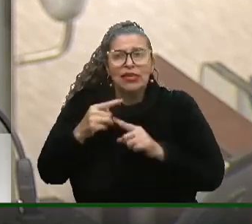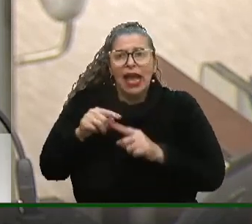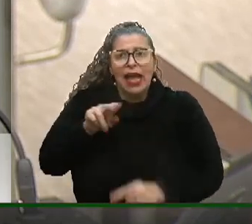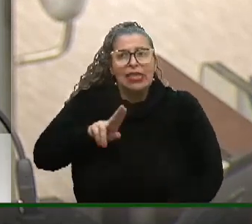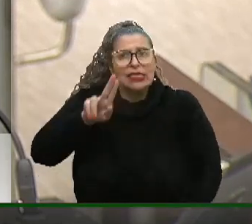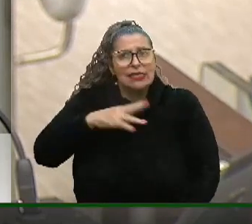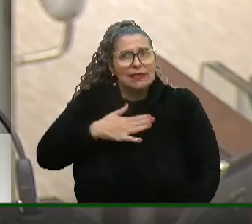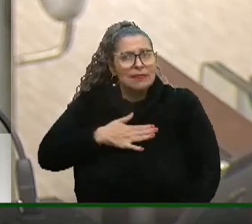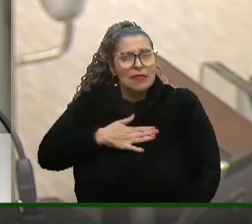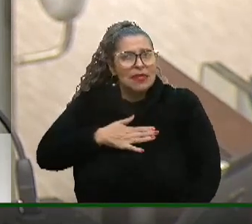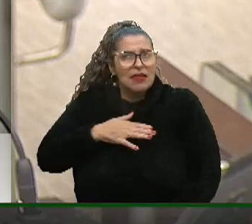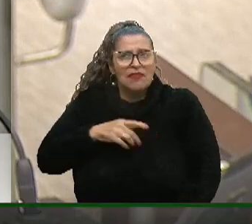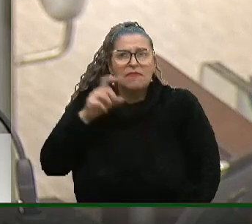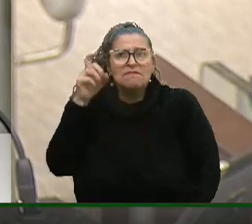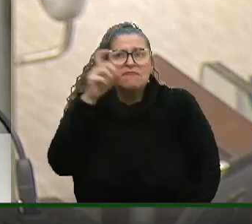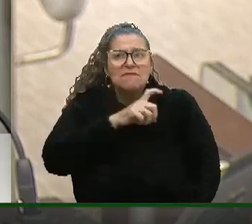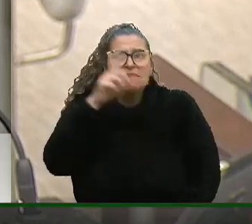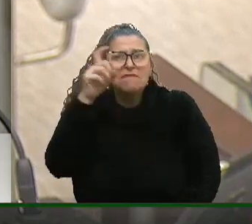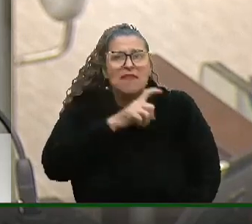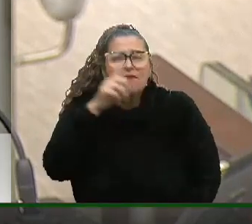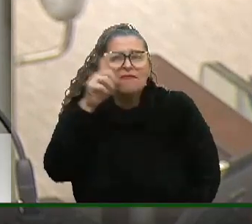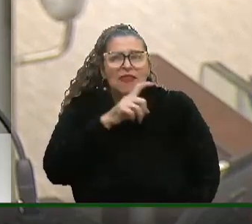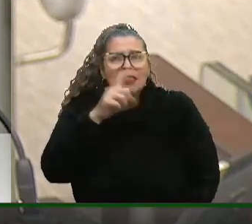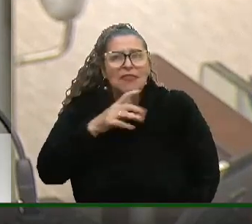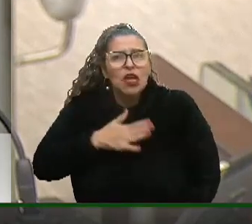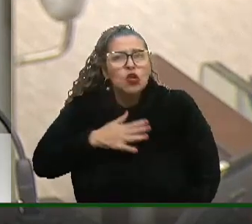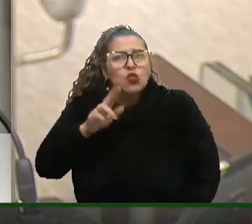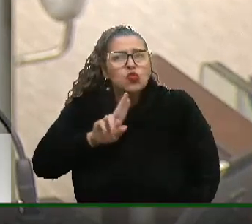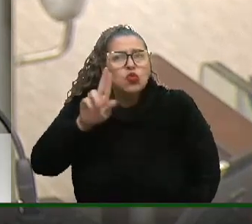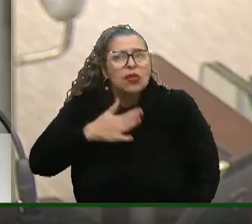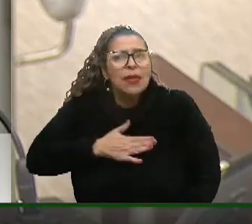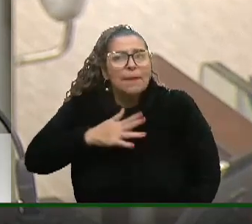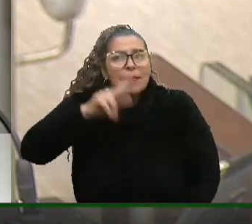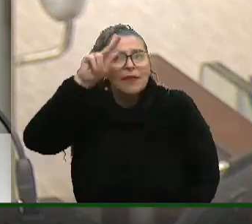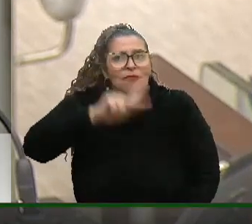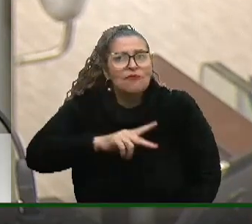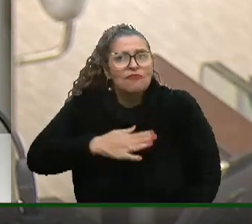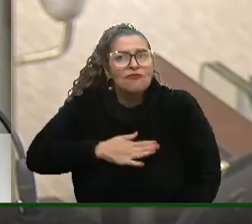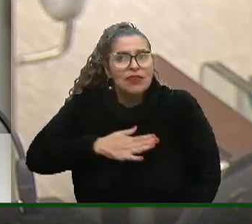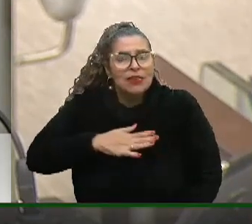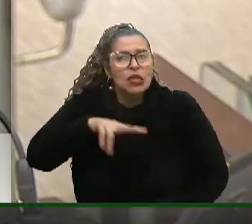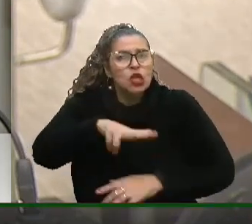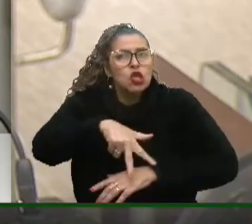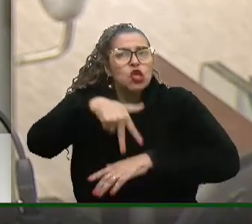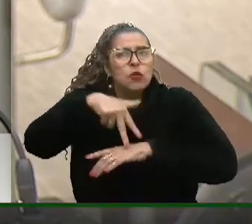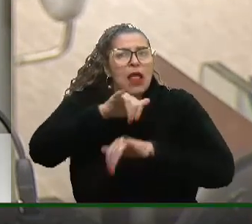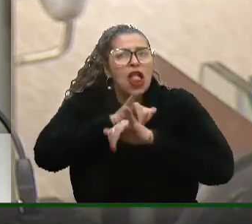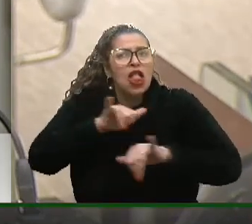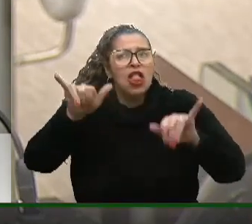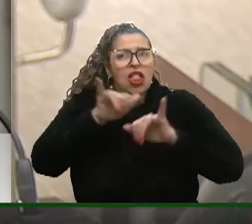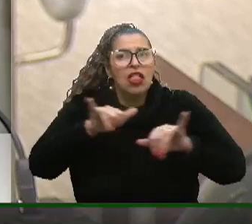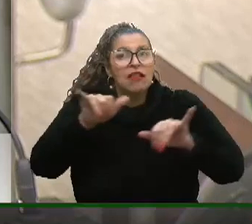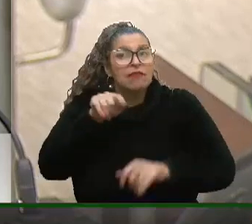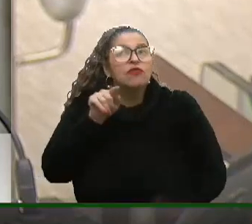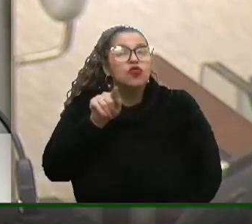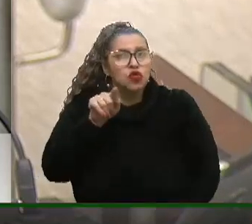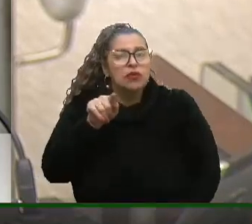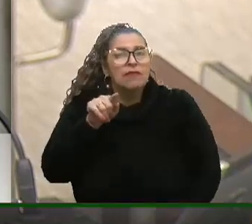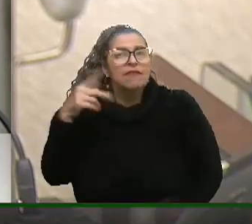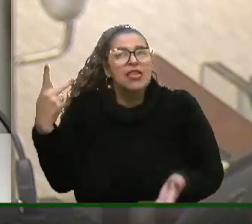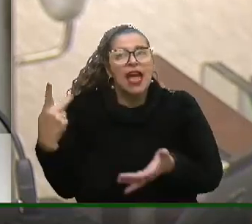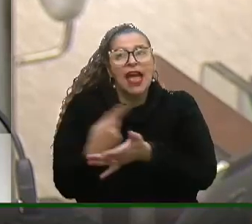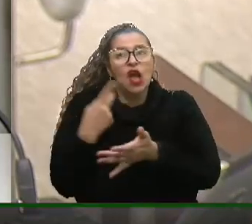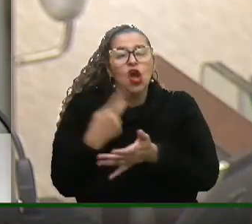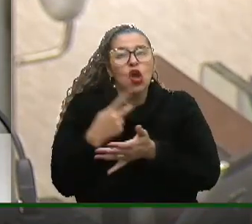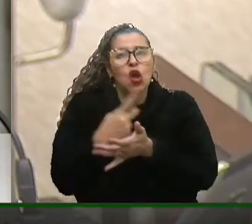meias-verdades e virulência que o deputado usou contra mim nesta tribuna, diria que V. Exª cometeu um